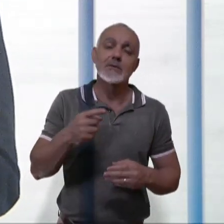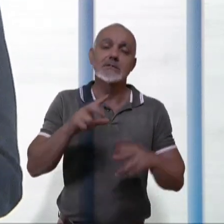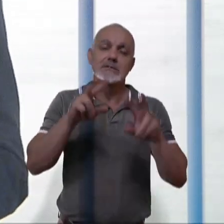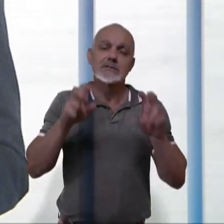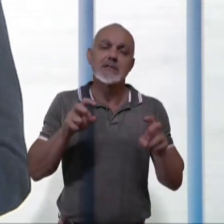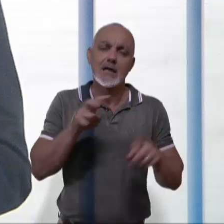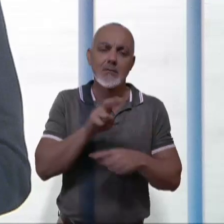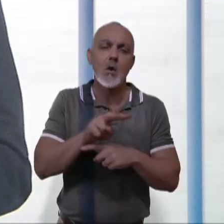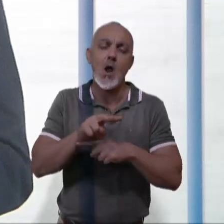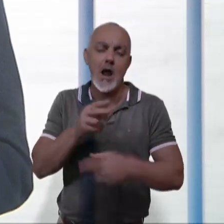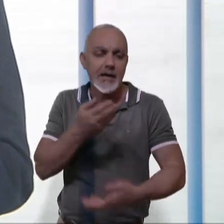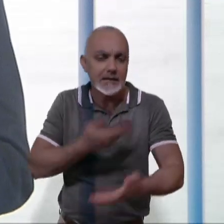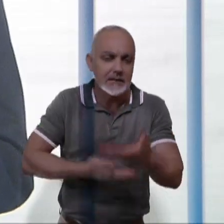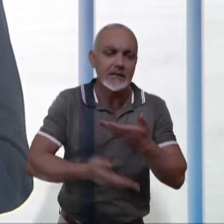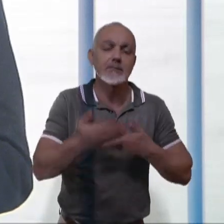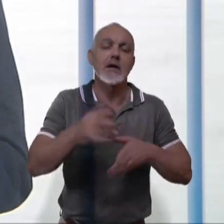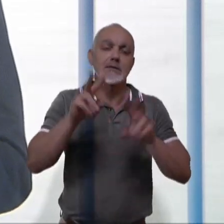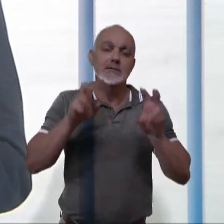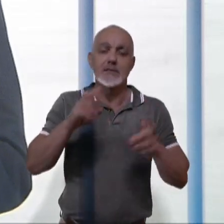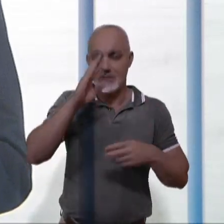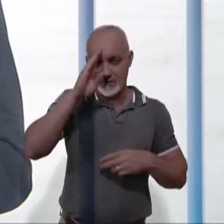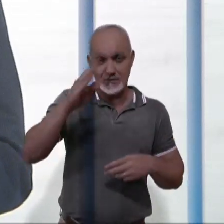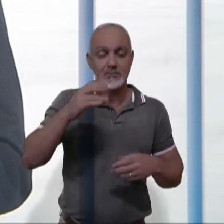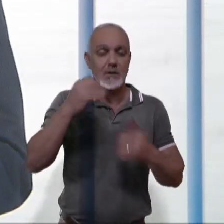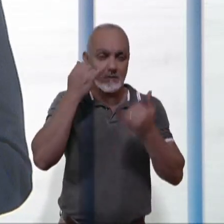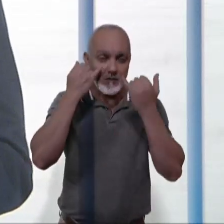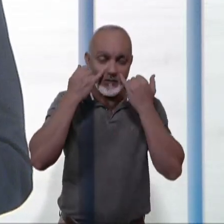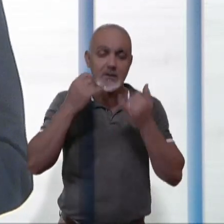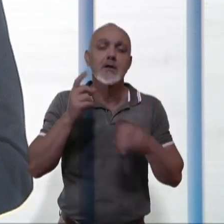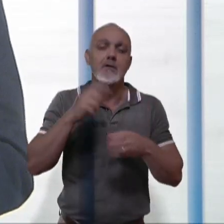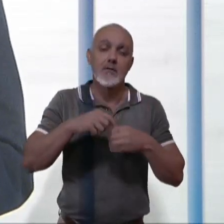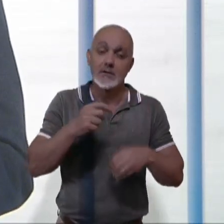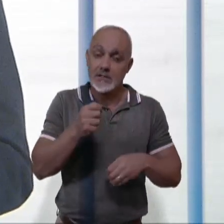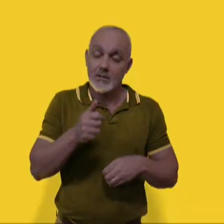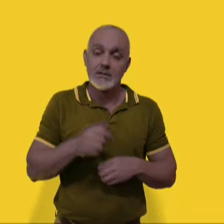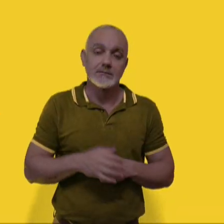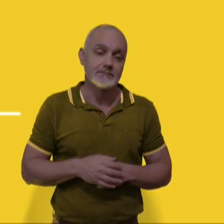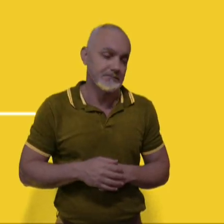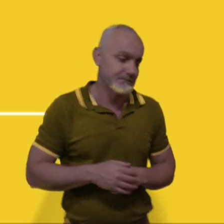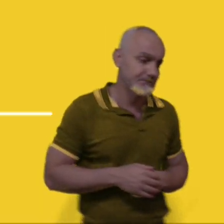sobre guarda compartilhada, que é o tema em destaque do nosso informativo. A gente volta em instantes.